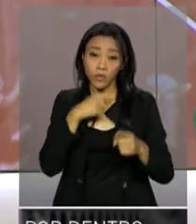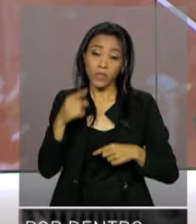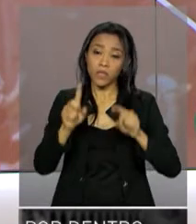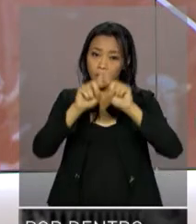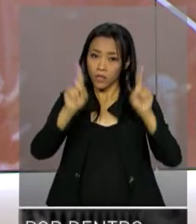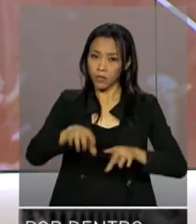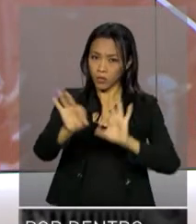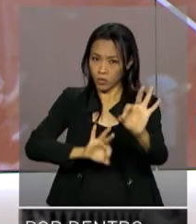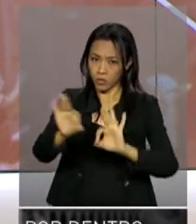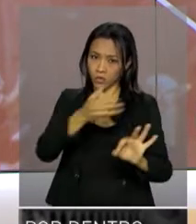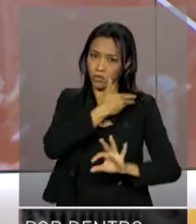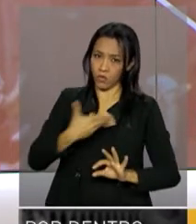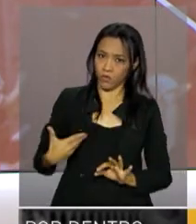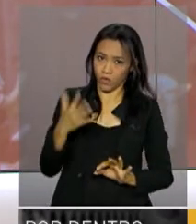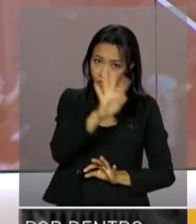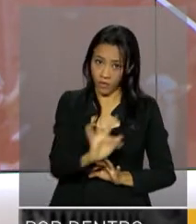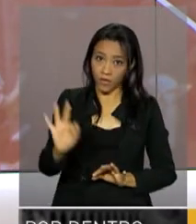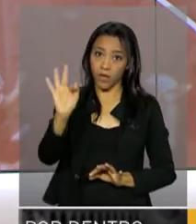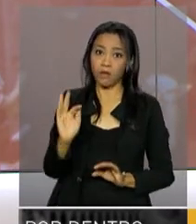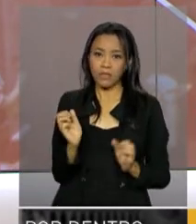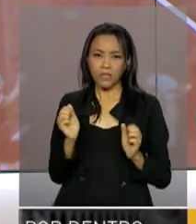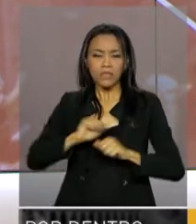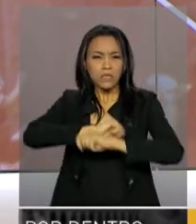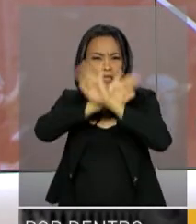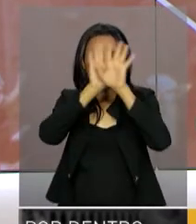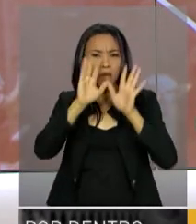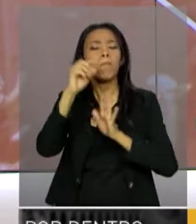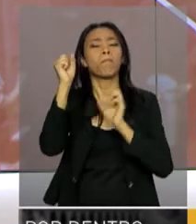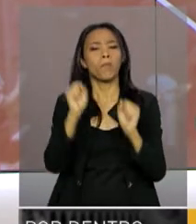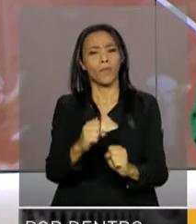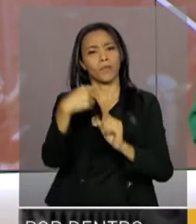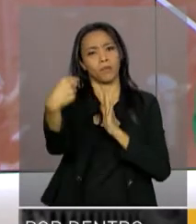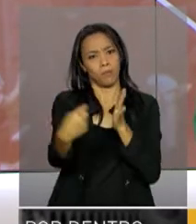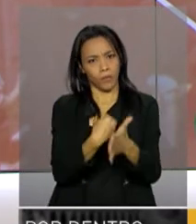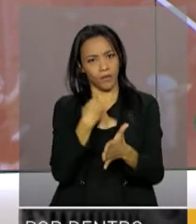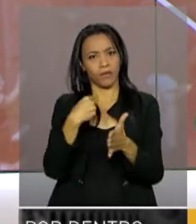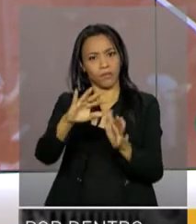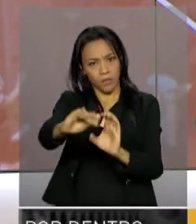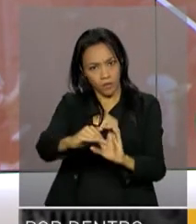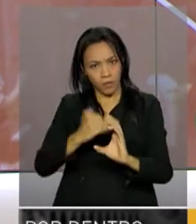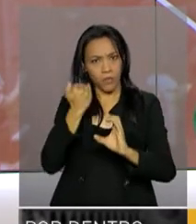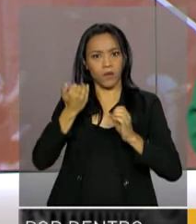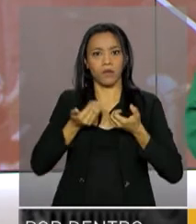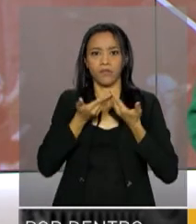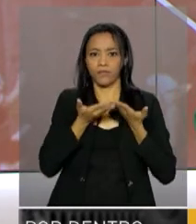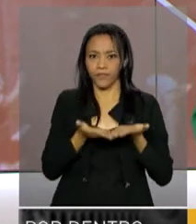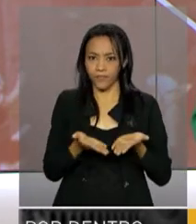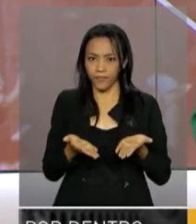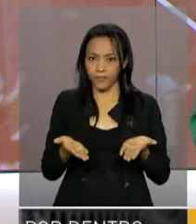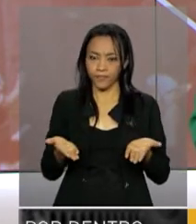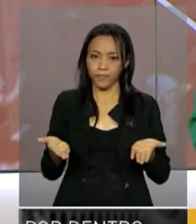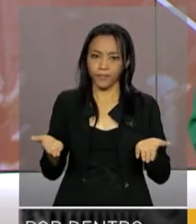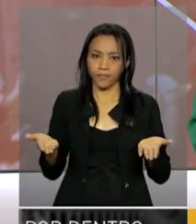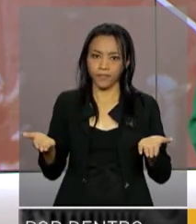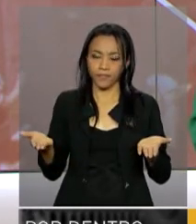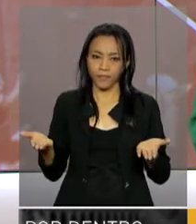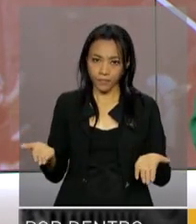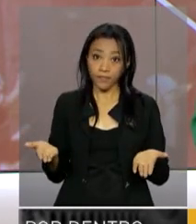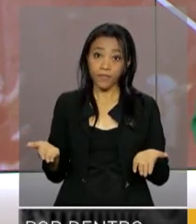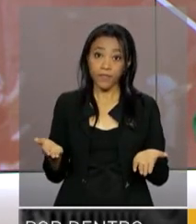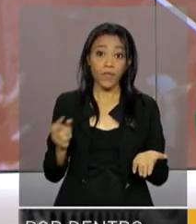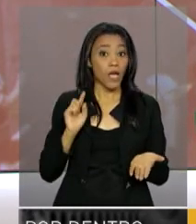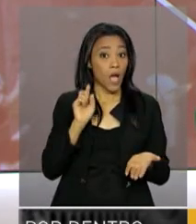ação do governo federal? Para esclarecer, basta enviar sua pergunta para por dentro do governo, arroba presidencia.gov